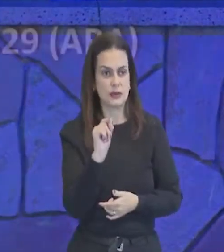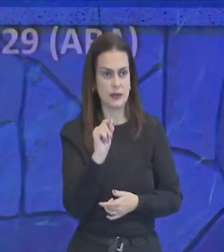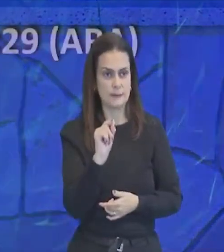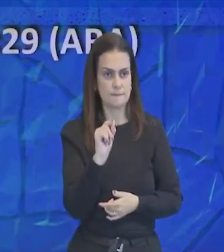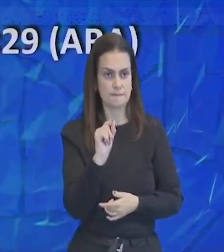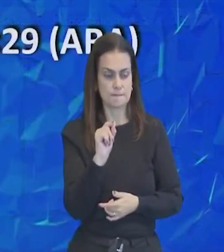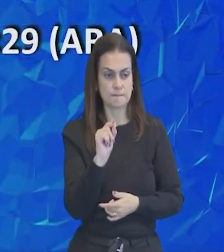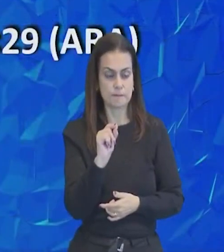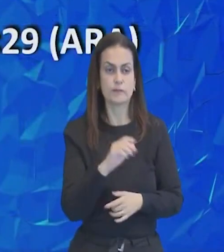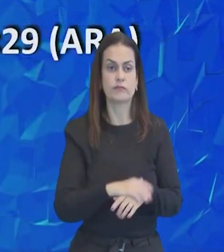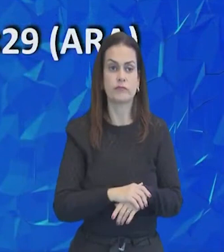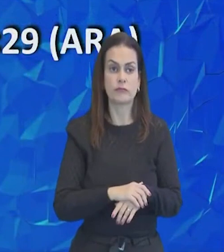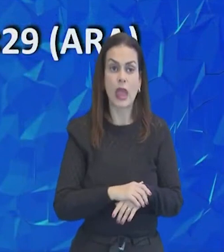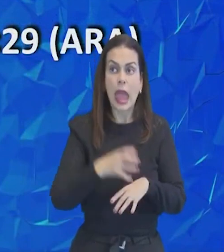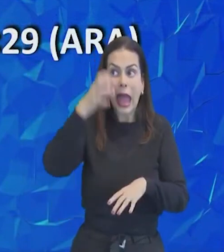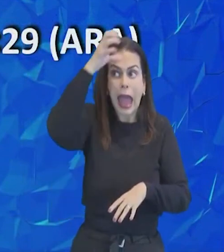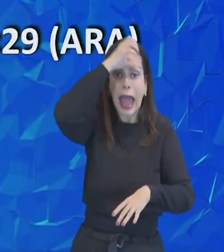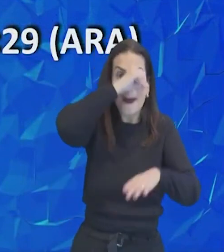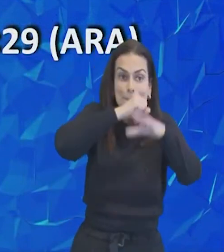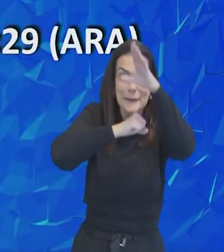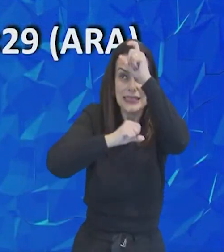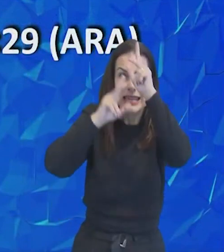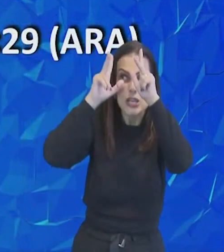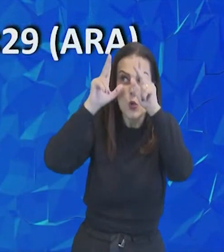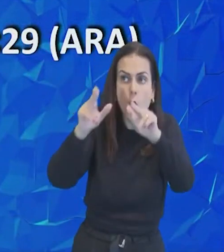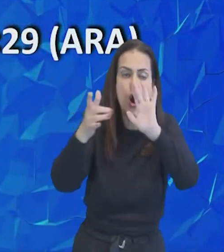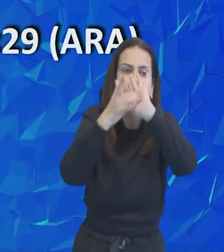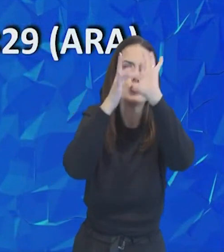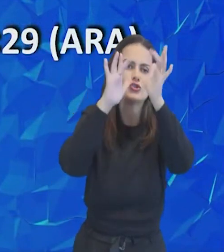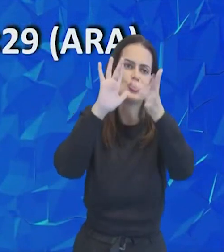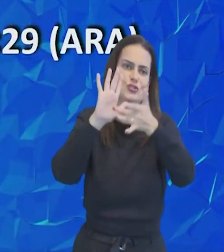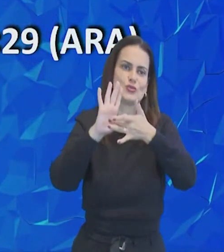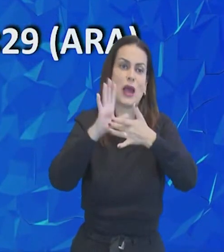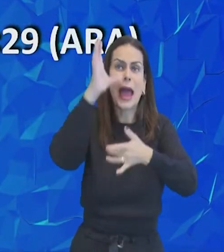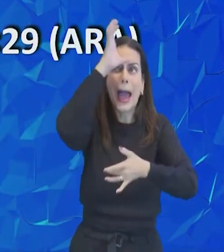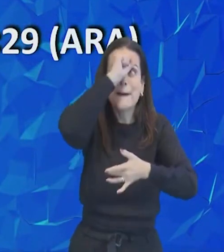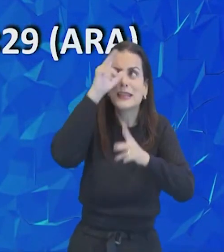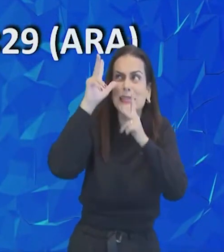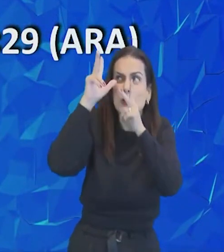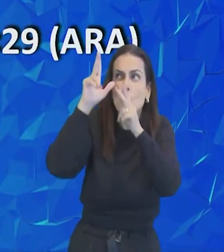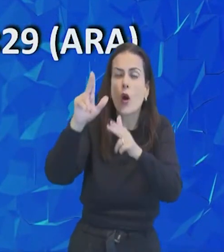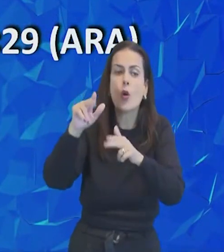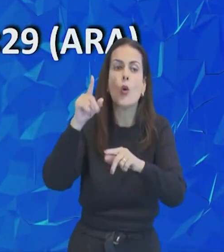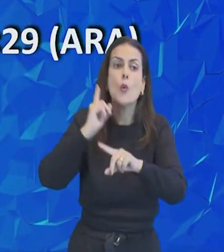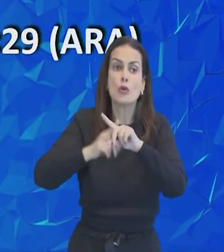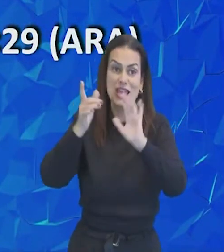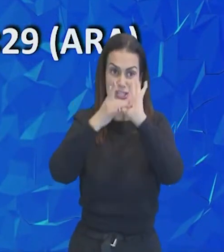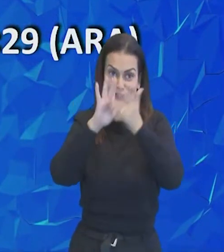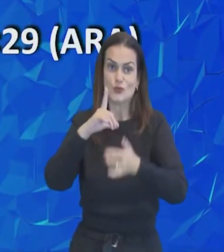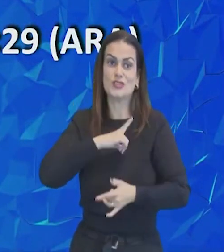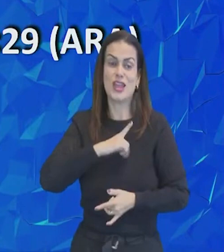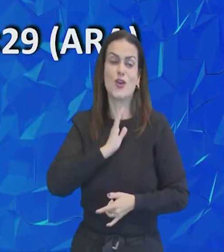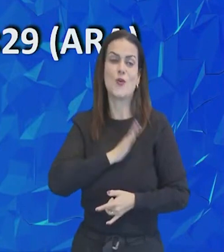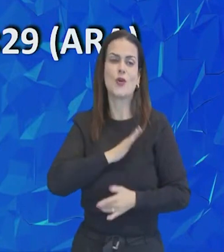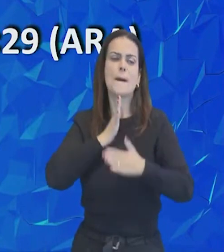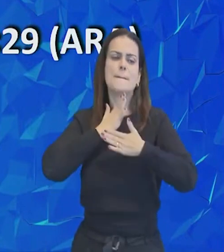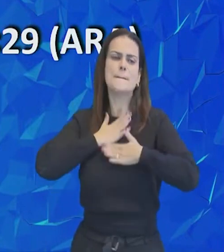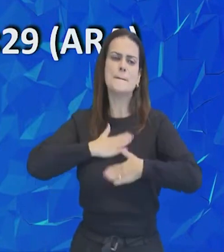tomai sobre vós o meu julgo, e aprendei de mim, porque sou manso, e humilde de coração,